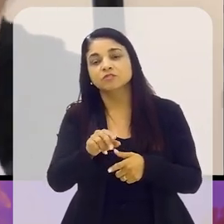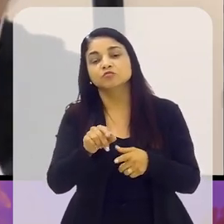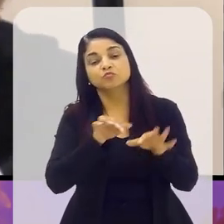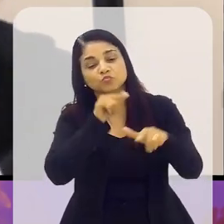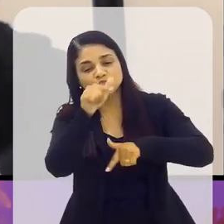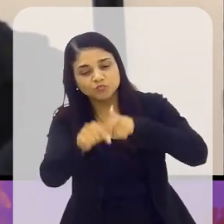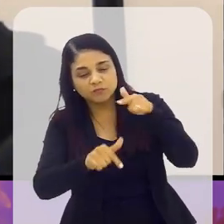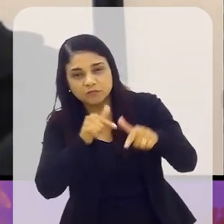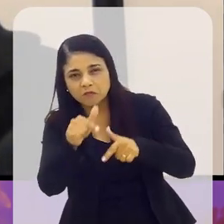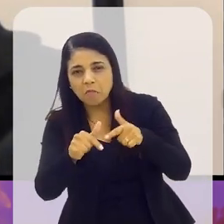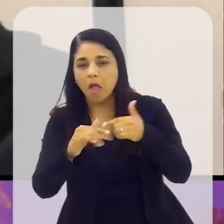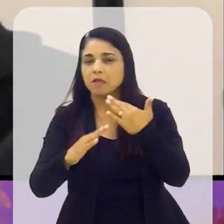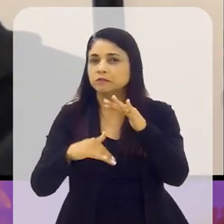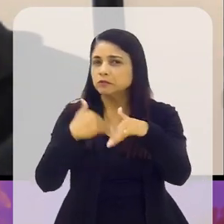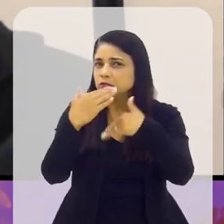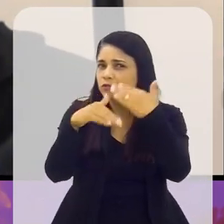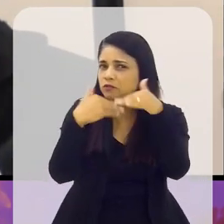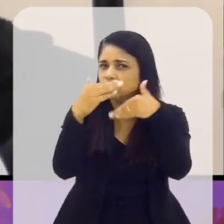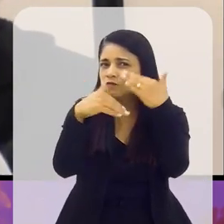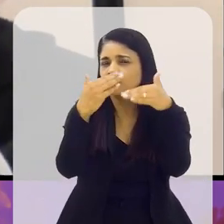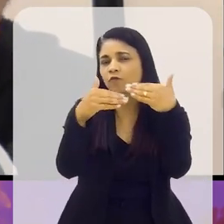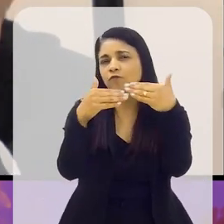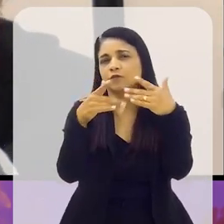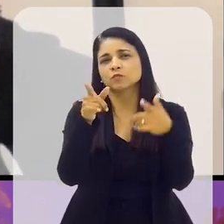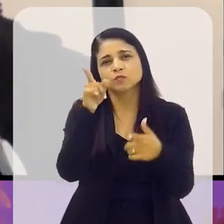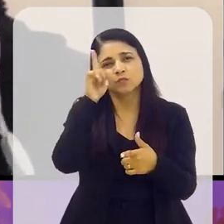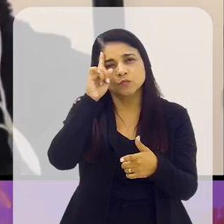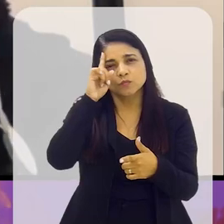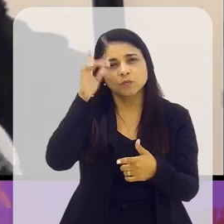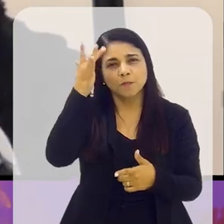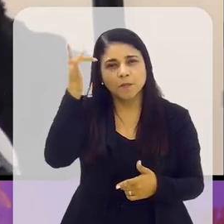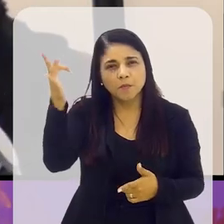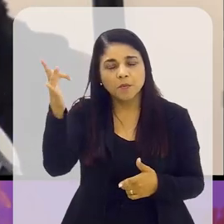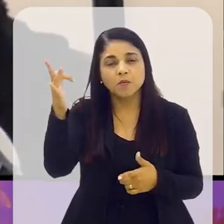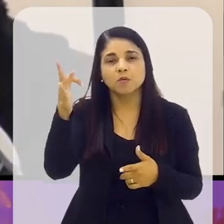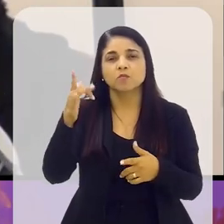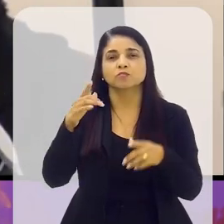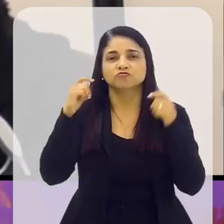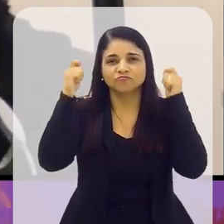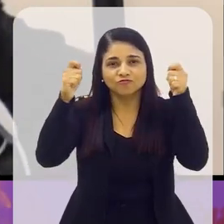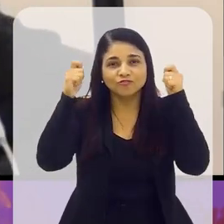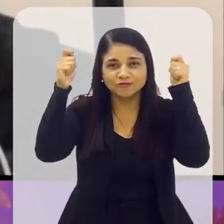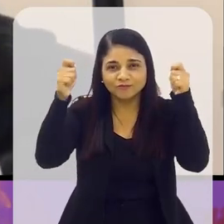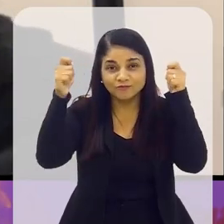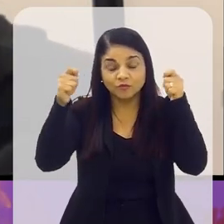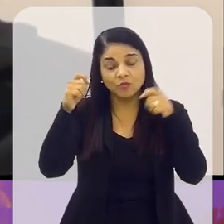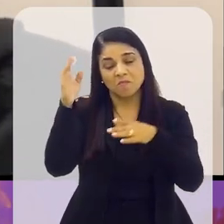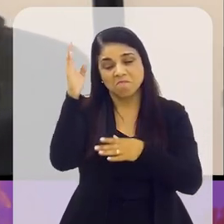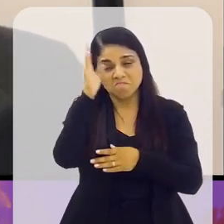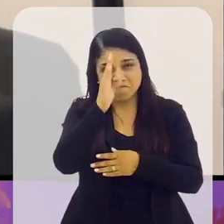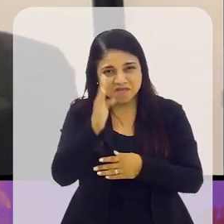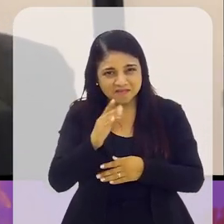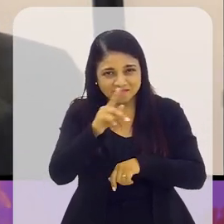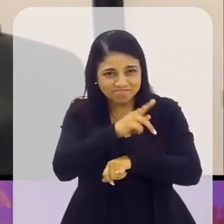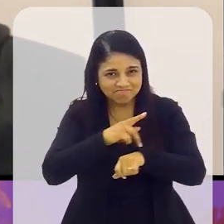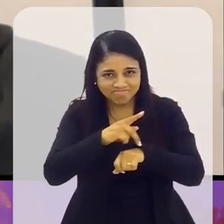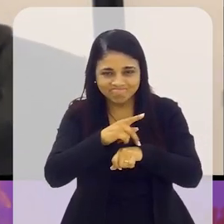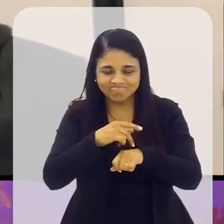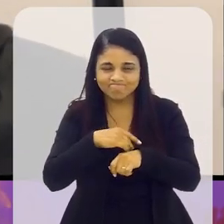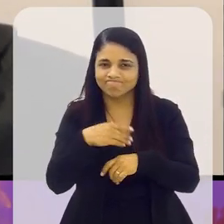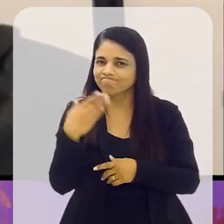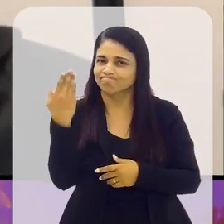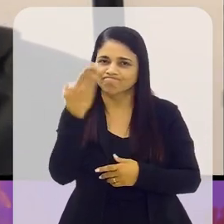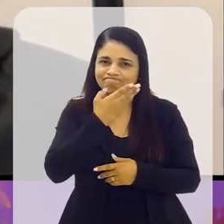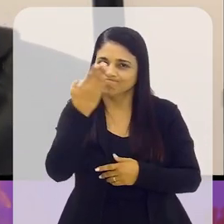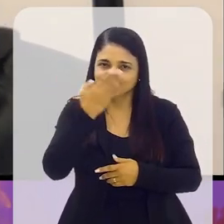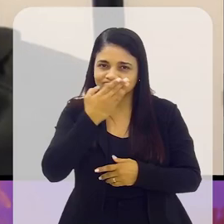de um trabalho muito sério, que é desenvolvido, né? Quase que cotidianamente com esses torcedores. No Brasil, infelizmente, você não vê esse